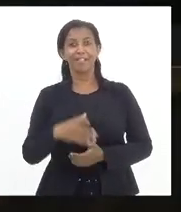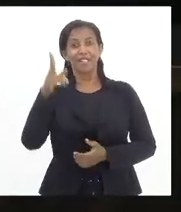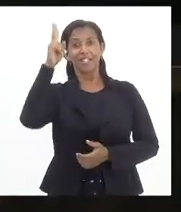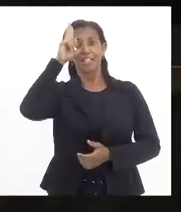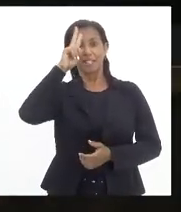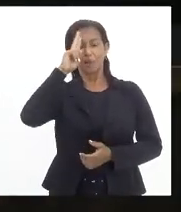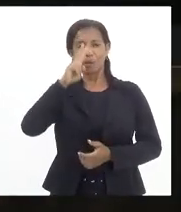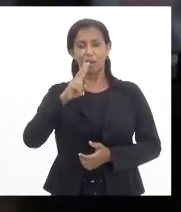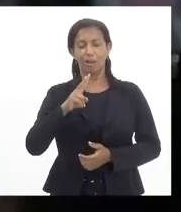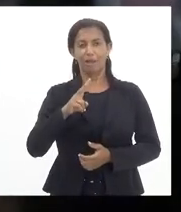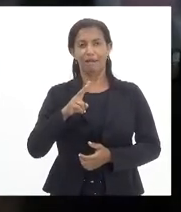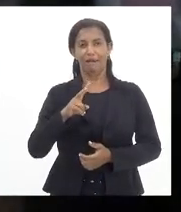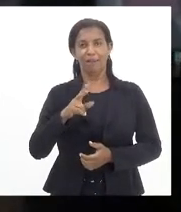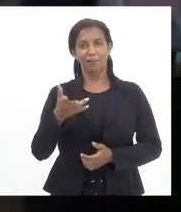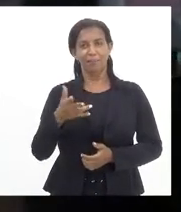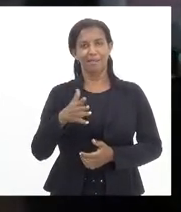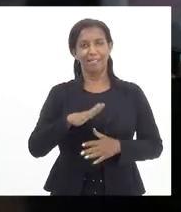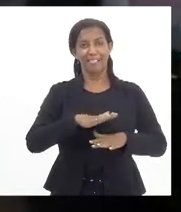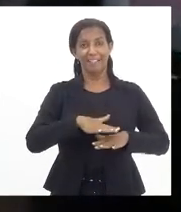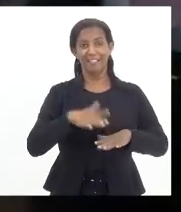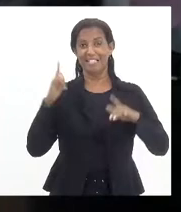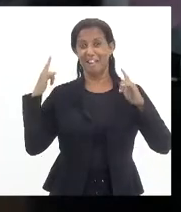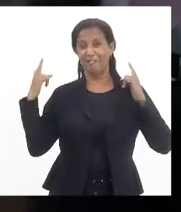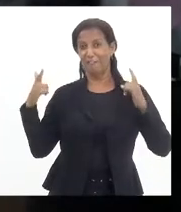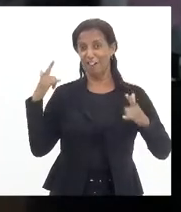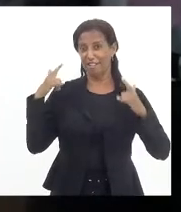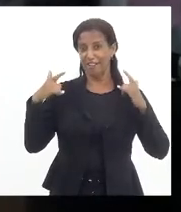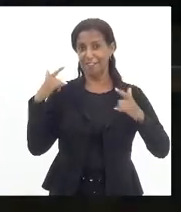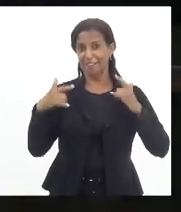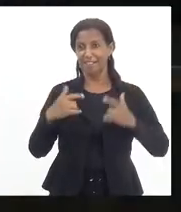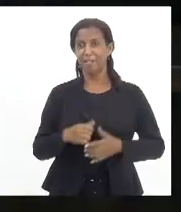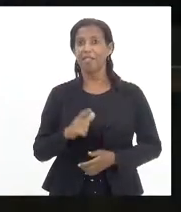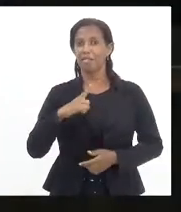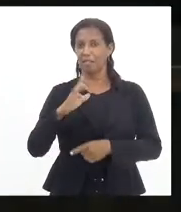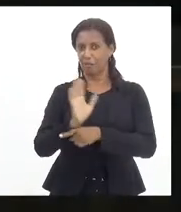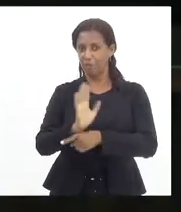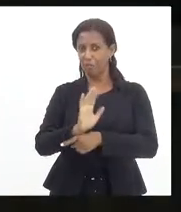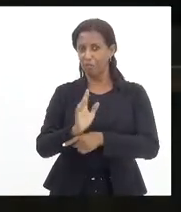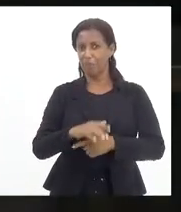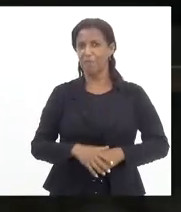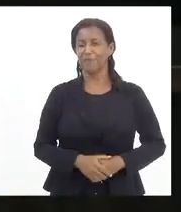quadradinho de oito? Não, isso aí não. Isso aí é o Canela. Tem filme, hein?